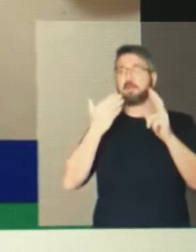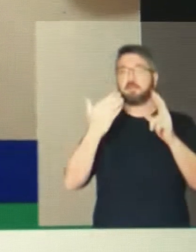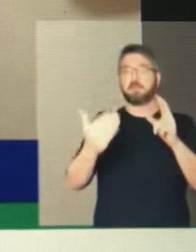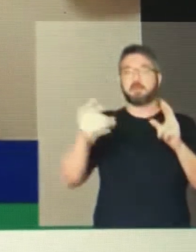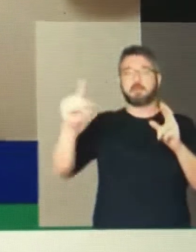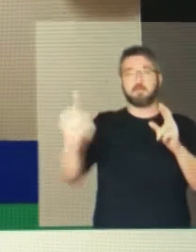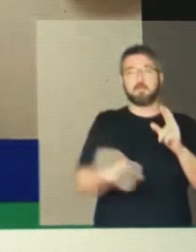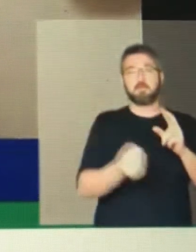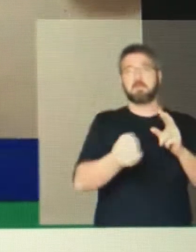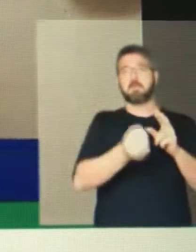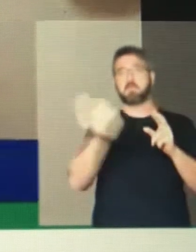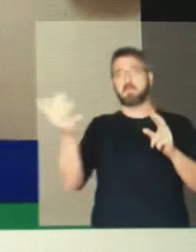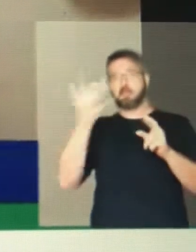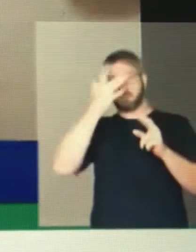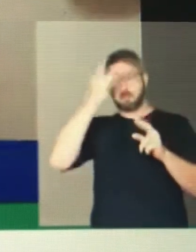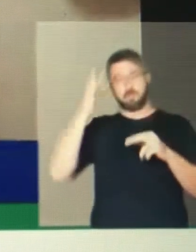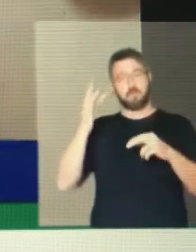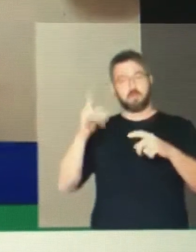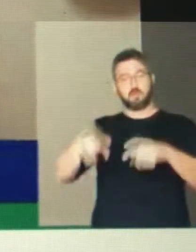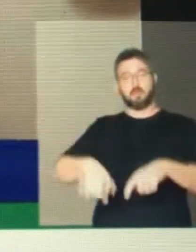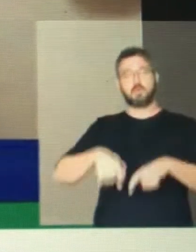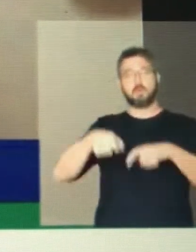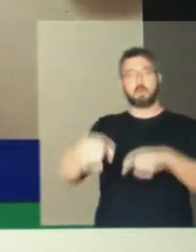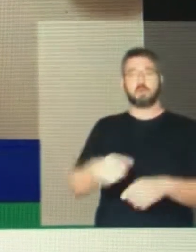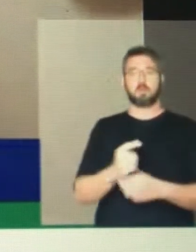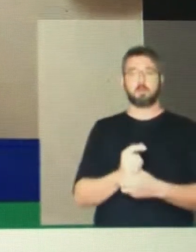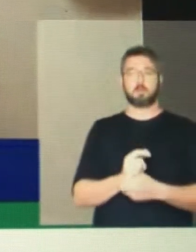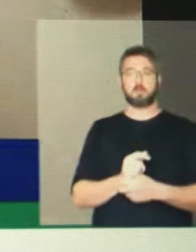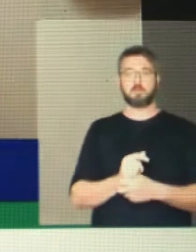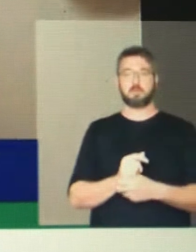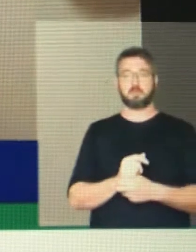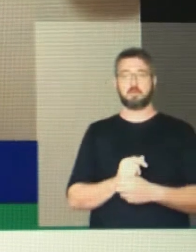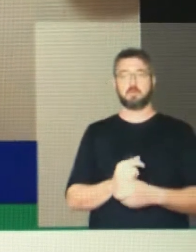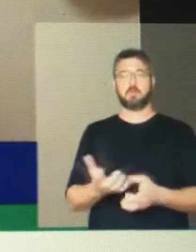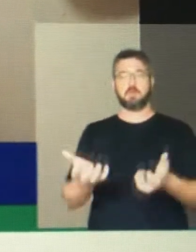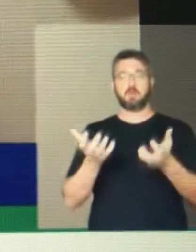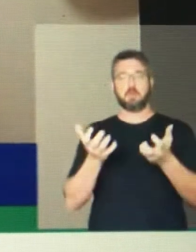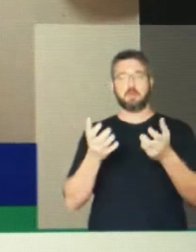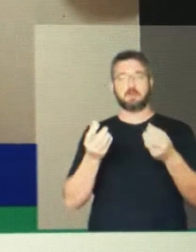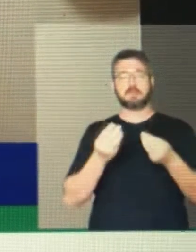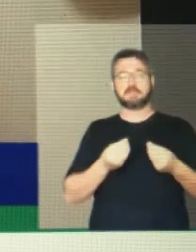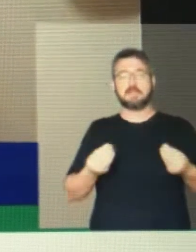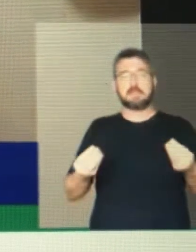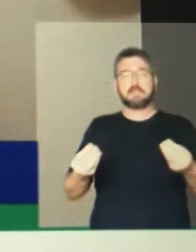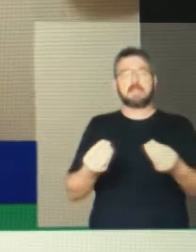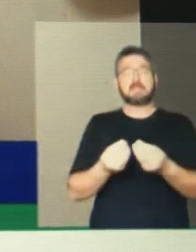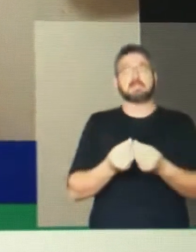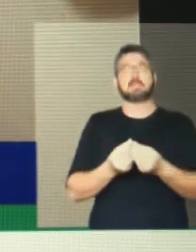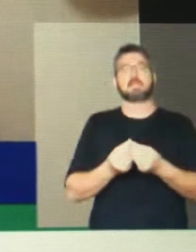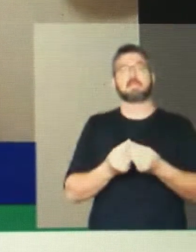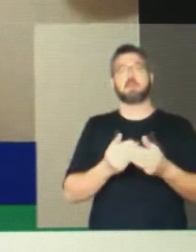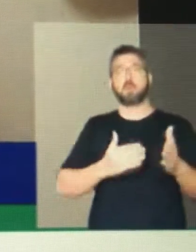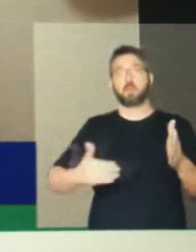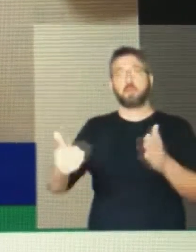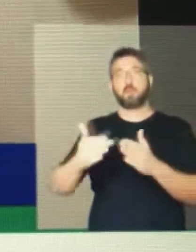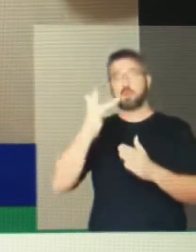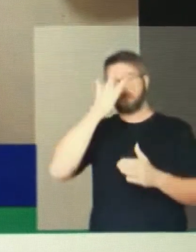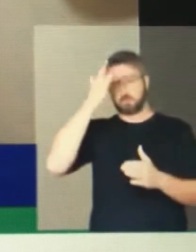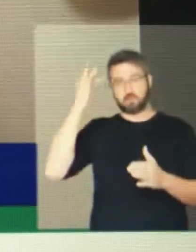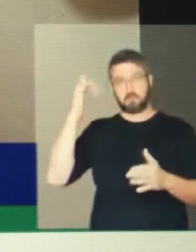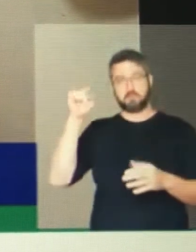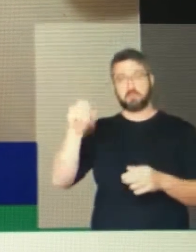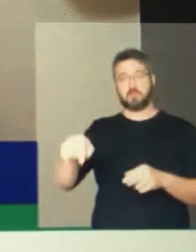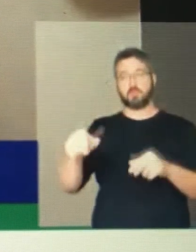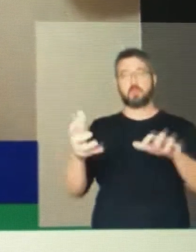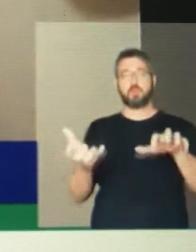que estão nesse parlamento, para juntos aprovar essas medidas urgentes para a agricultura familiar, confiando que mais que